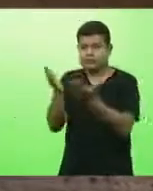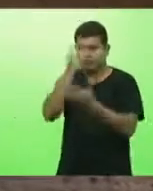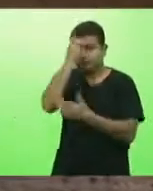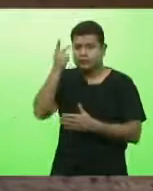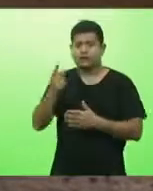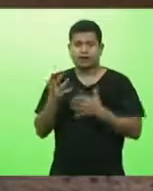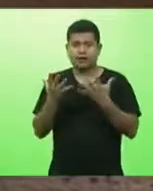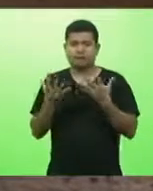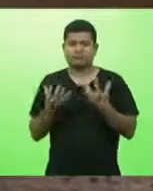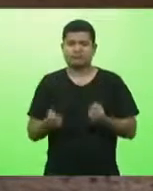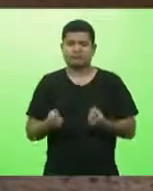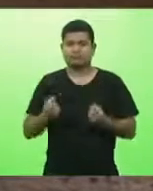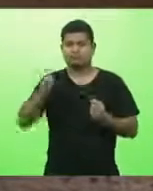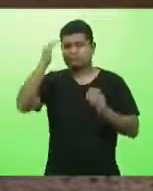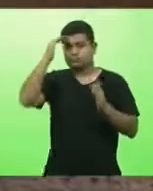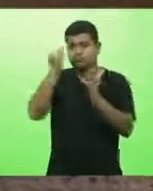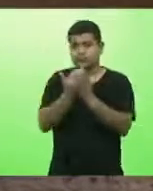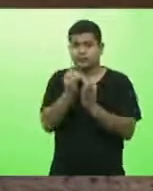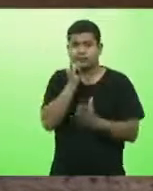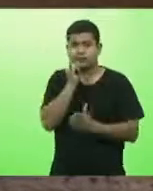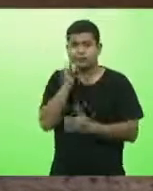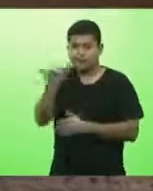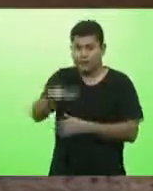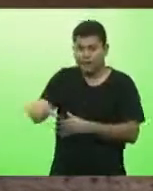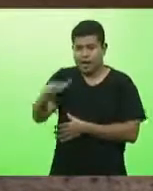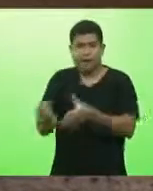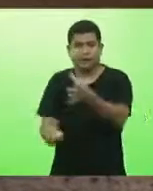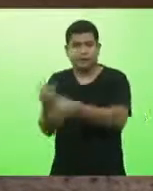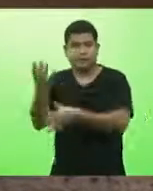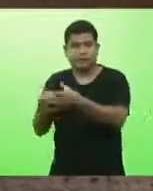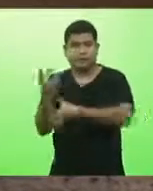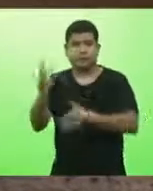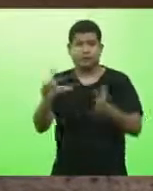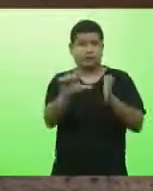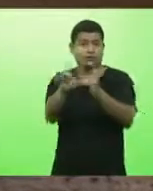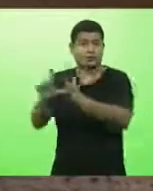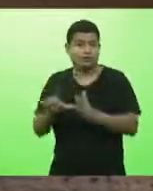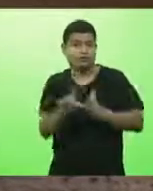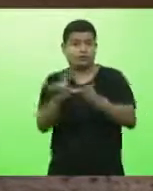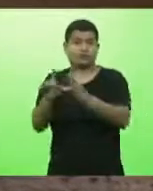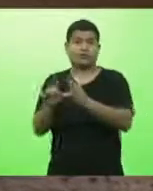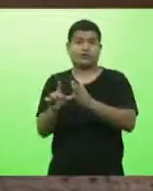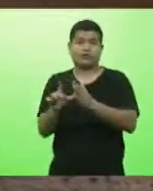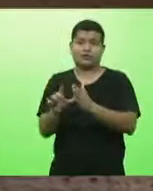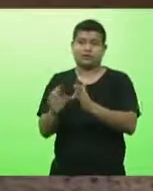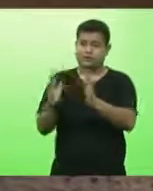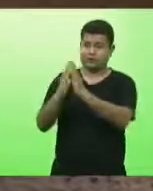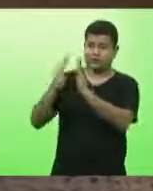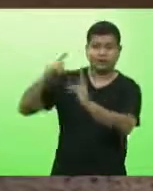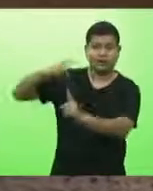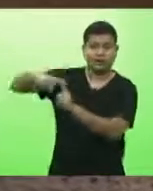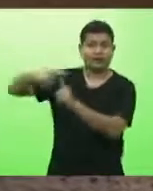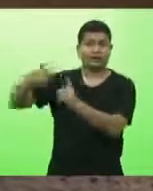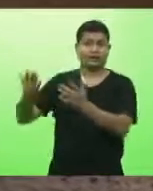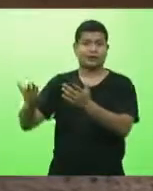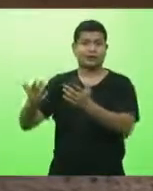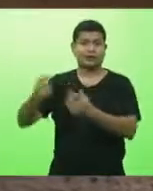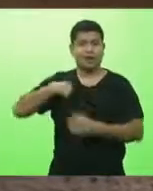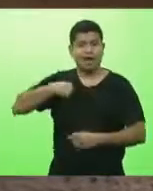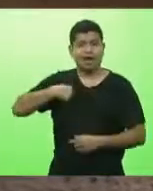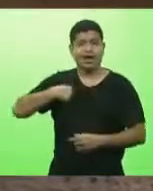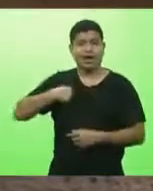o setor produtivo os lojistas as igrejas eu aqui fiz um